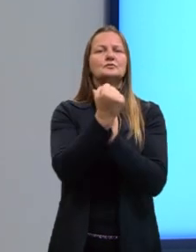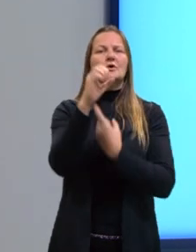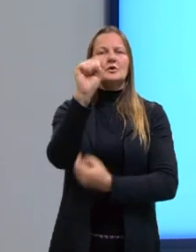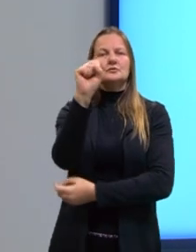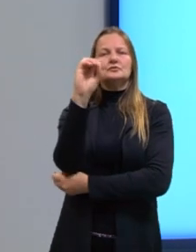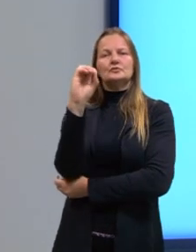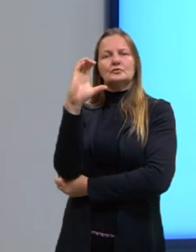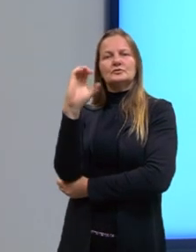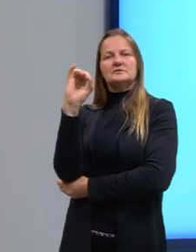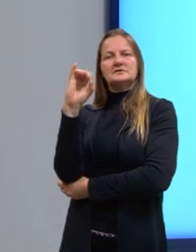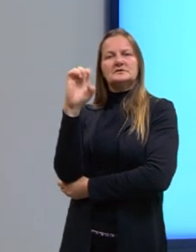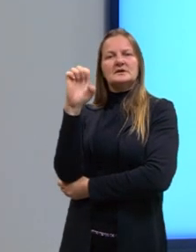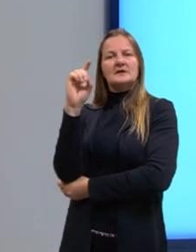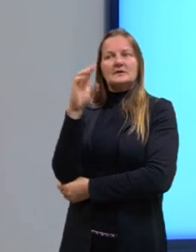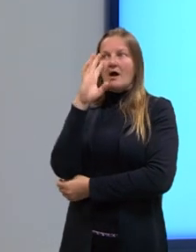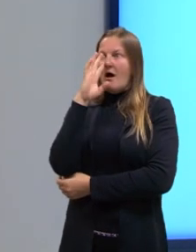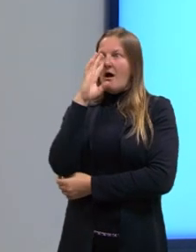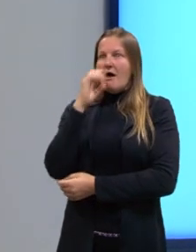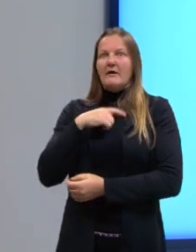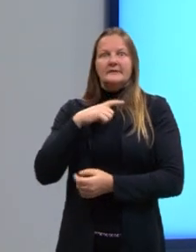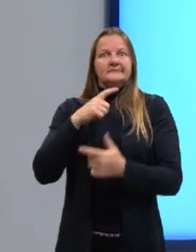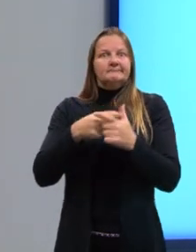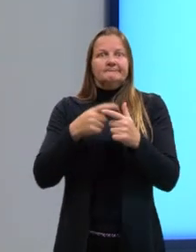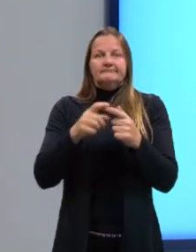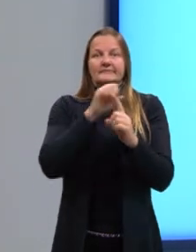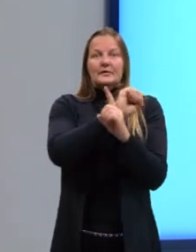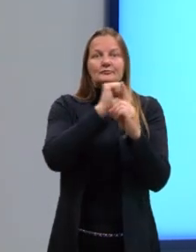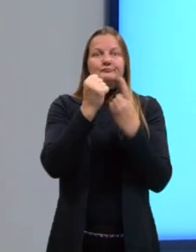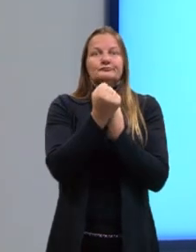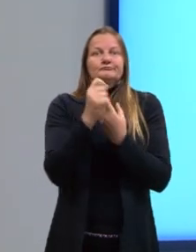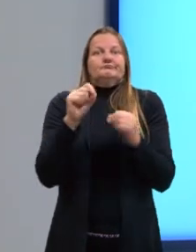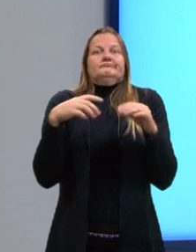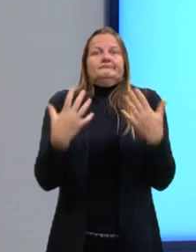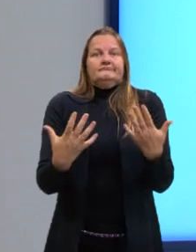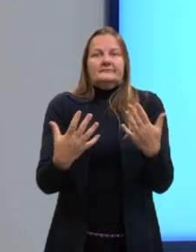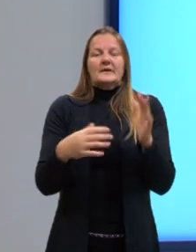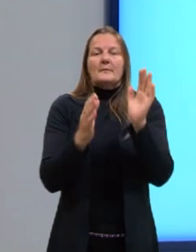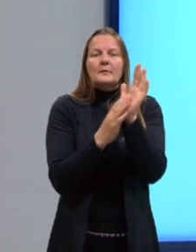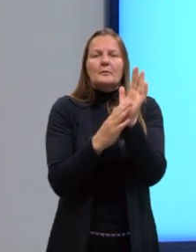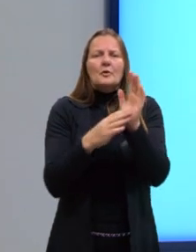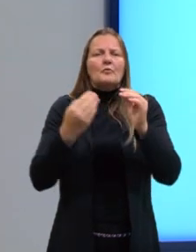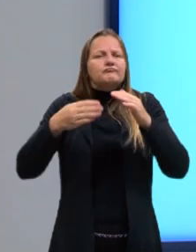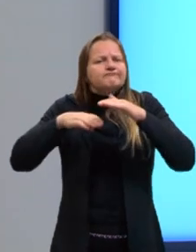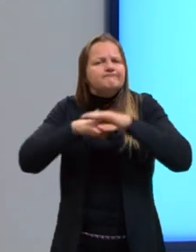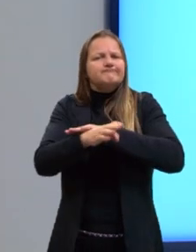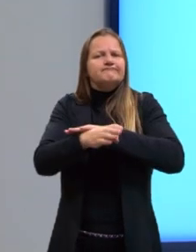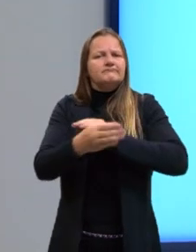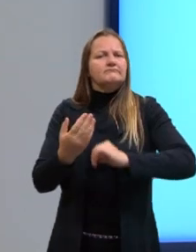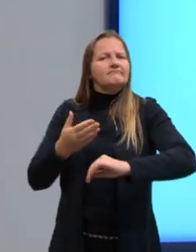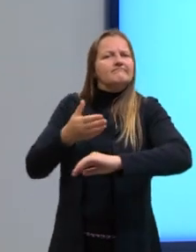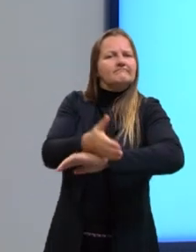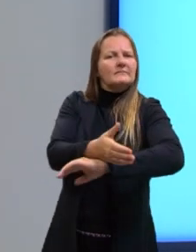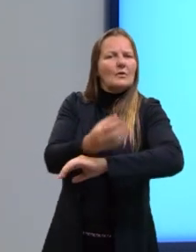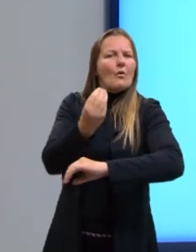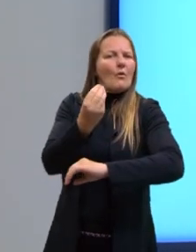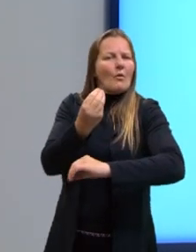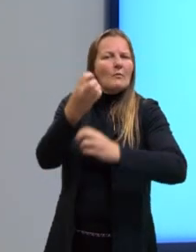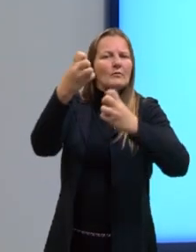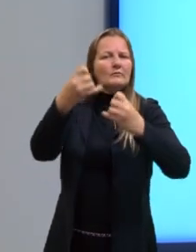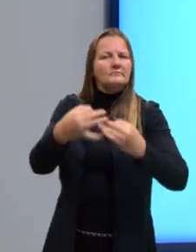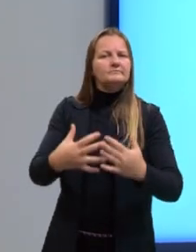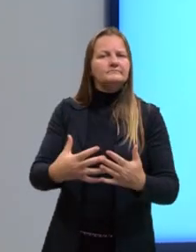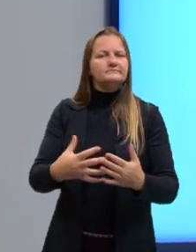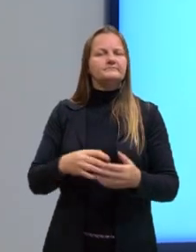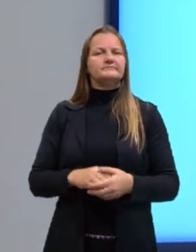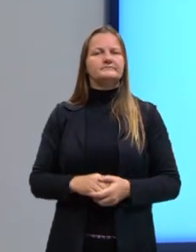lá um tema e pensa. Uau, eu tenho essa problemática que eu preciso propor uma intervenção. A intervenção